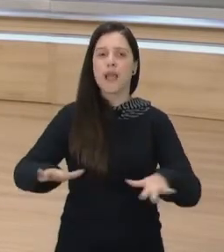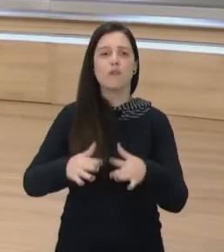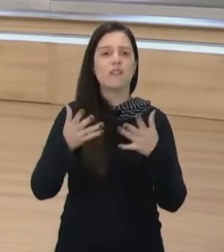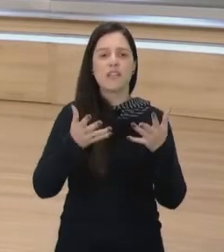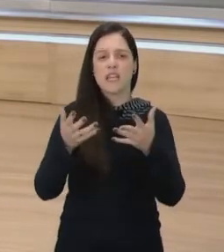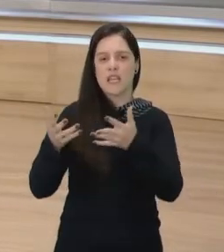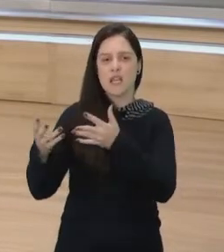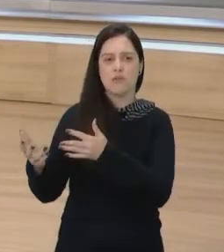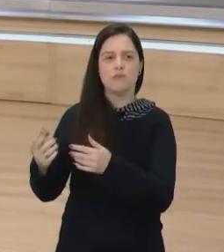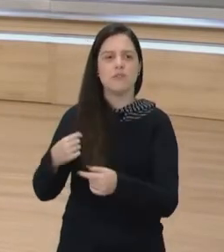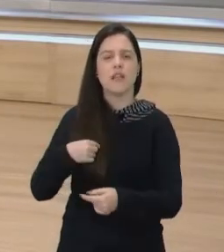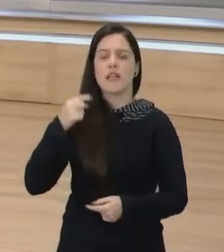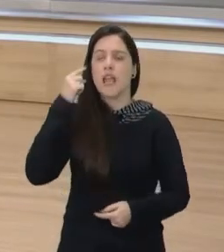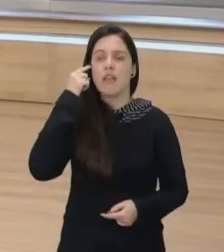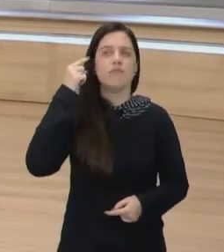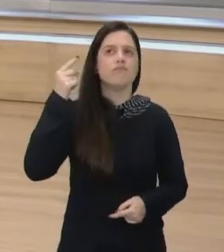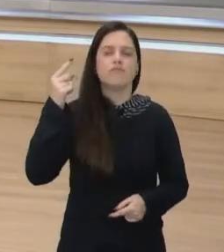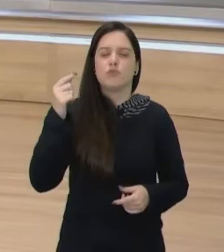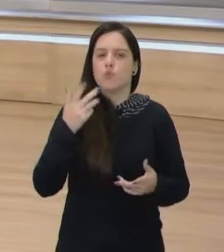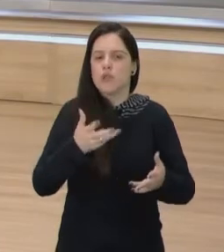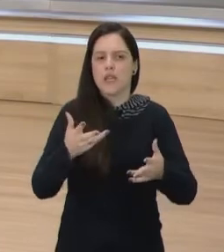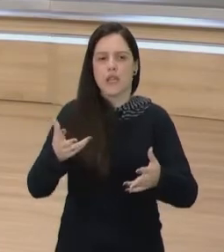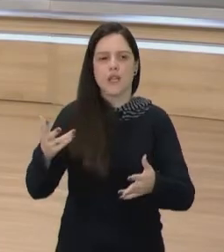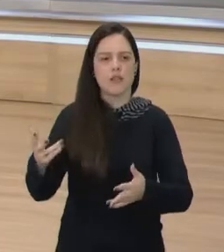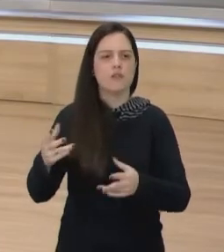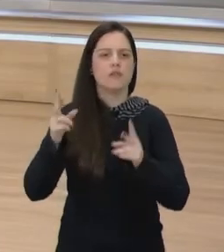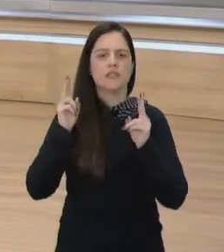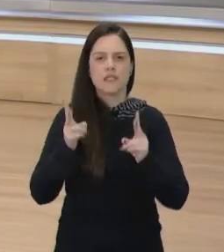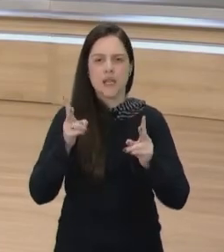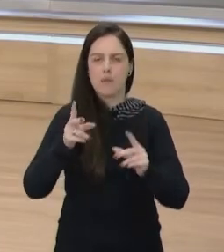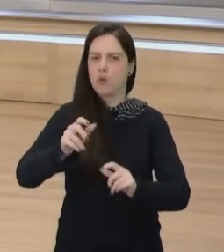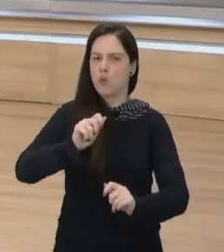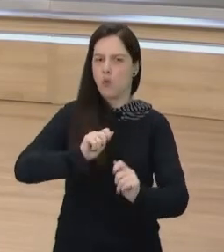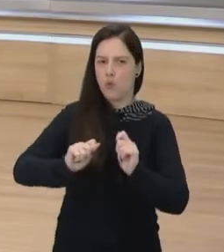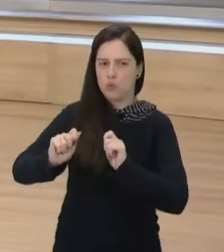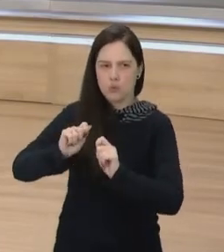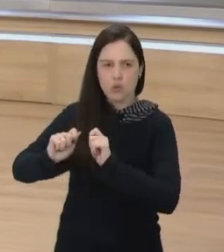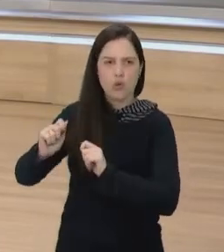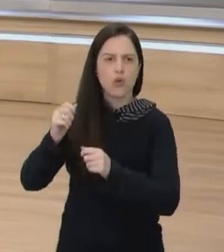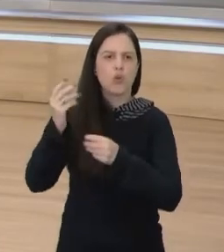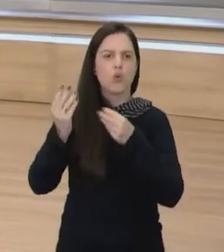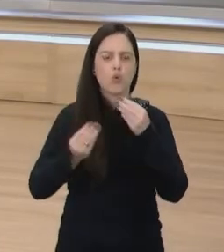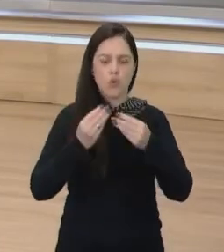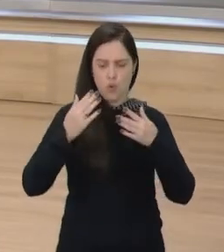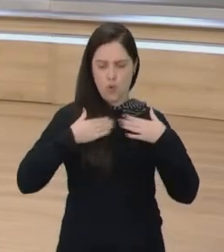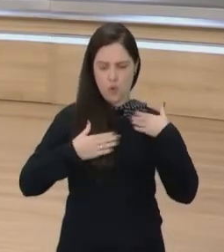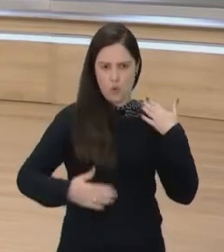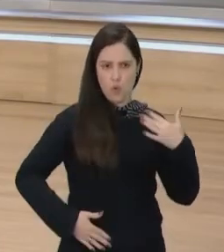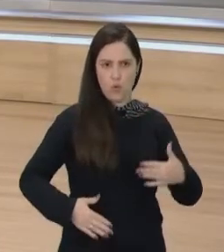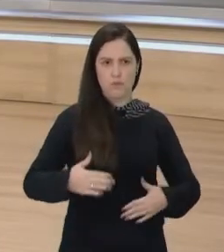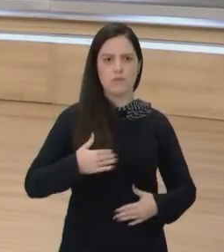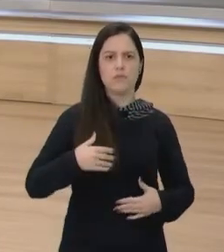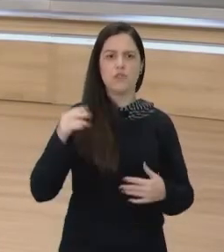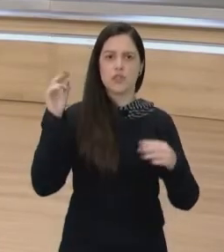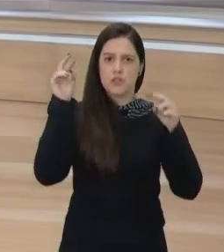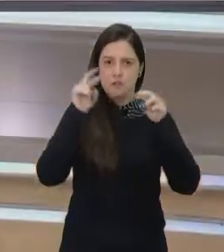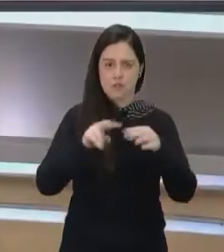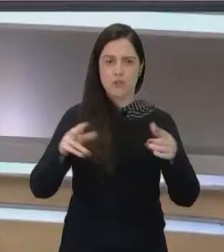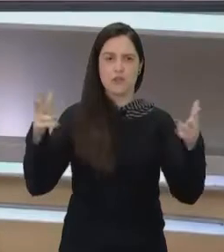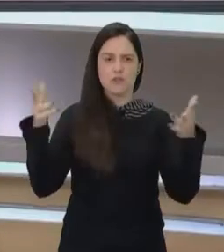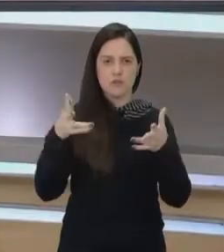tem a profissão que quiser, ele precisa exercer esse controle sobre o corpo da mulher, e isso é o que a gente chama de